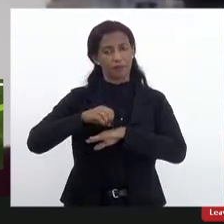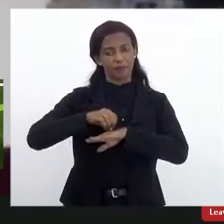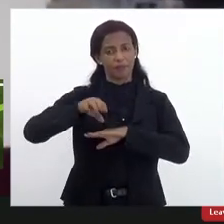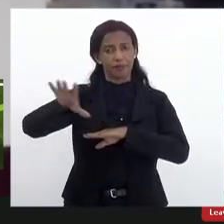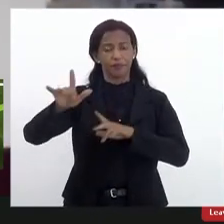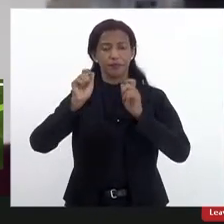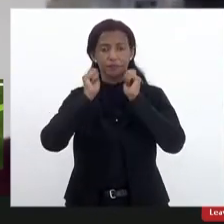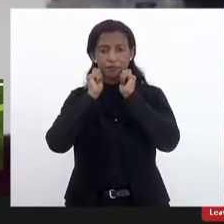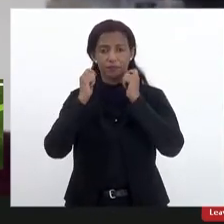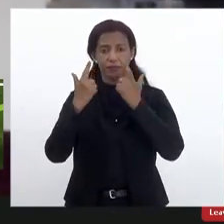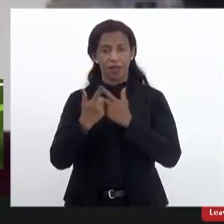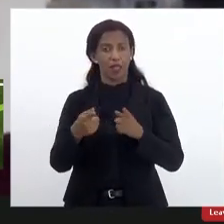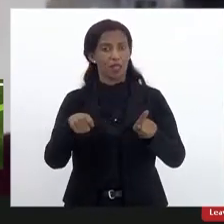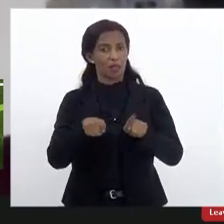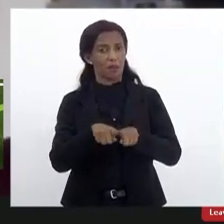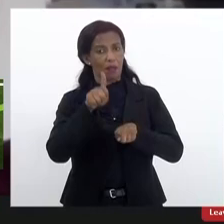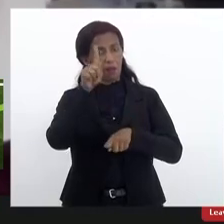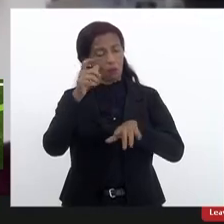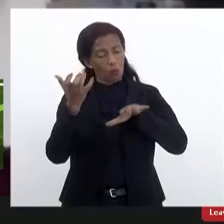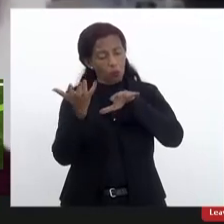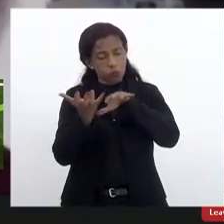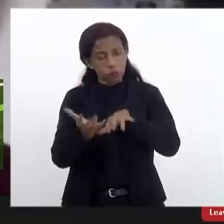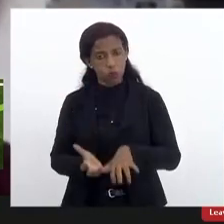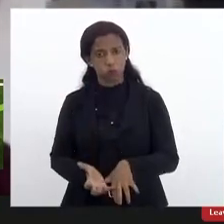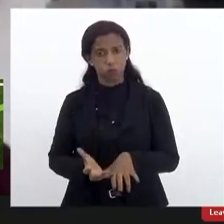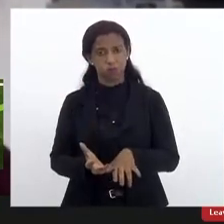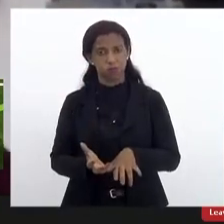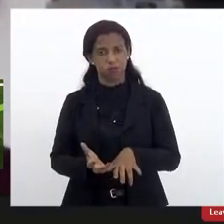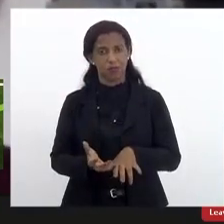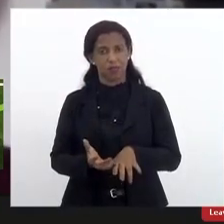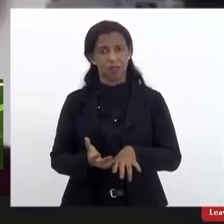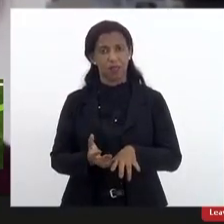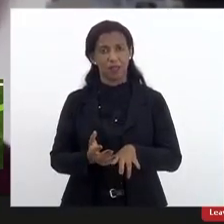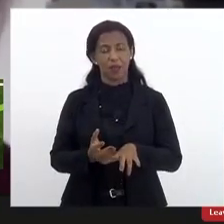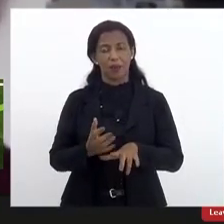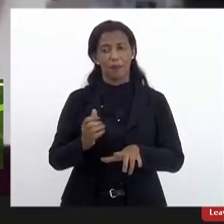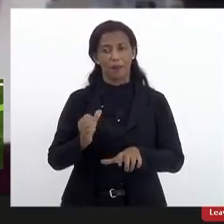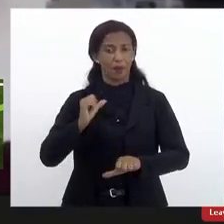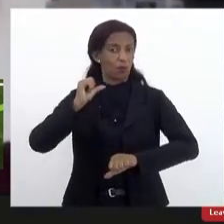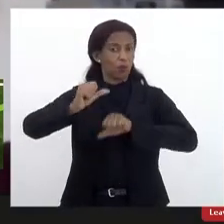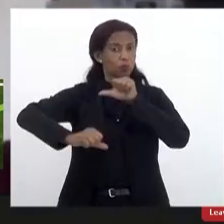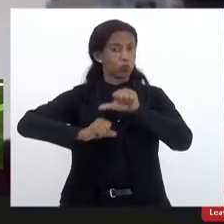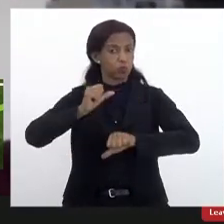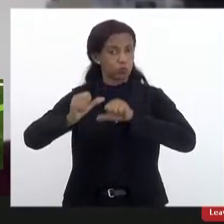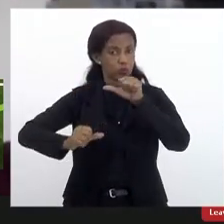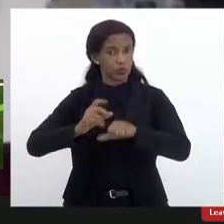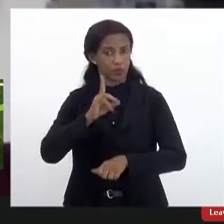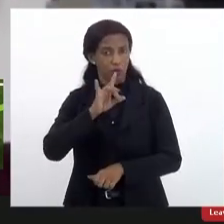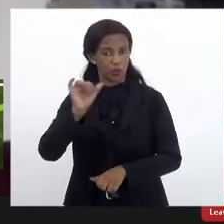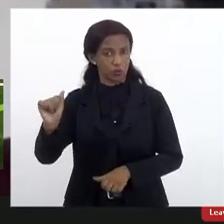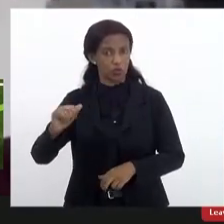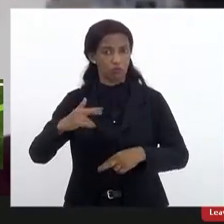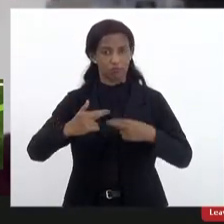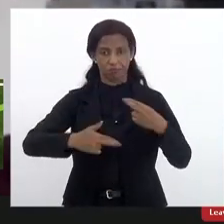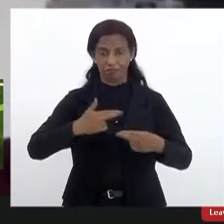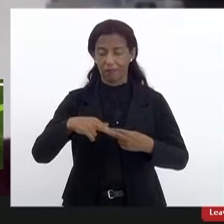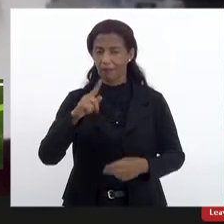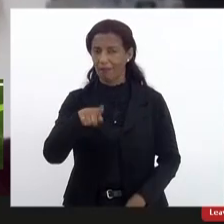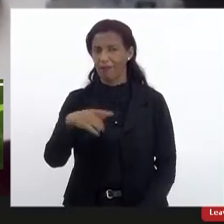na LERJ também no Congresso Nacional para adiar a implementação da reforma eu acho que isso é